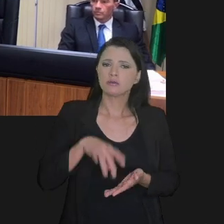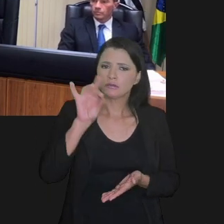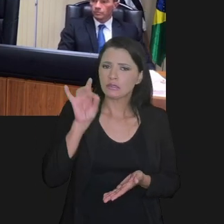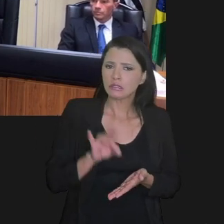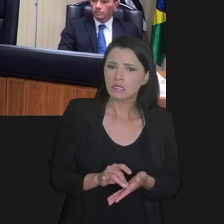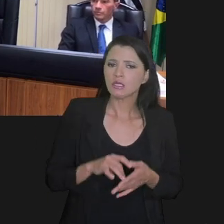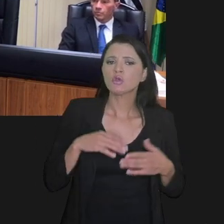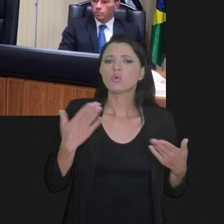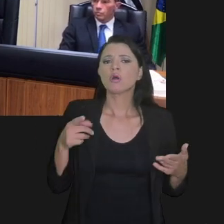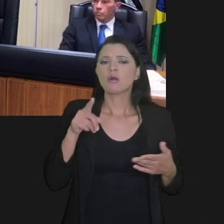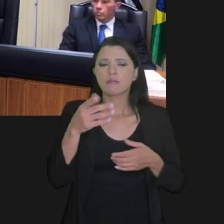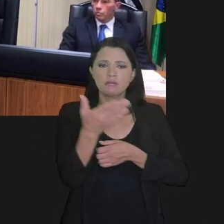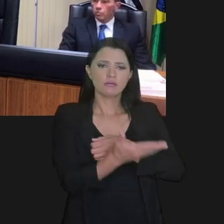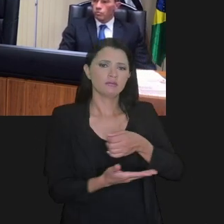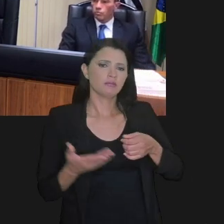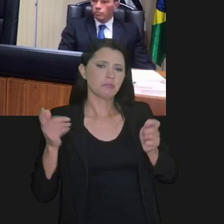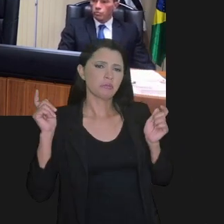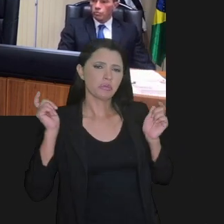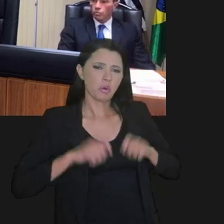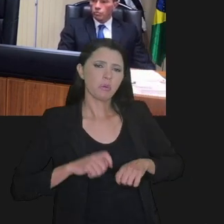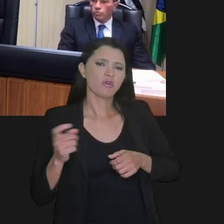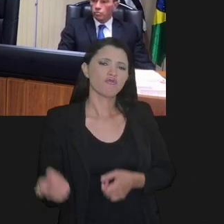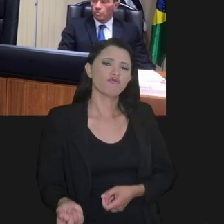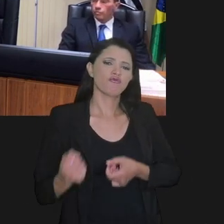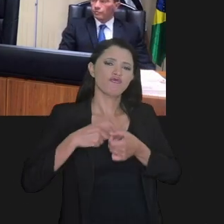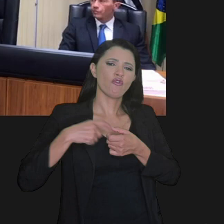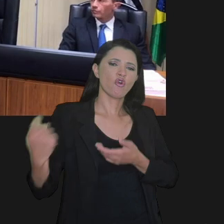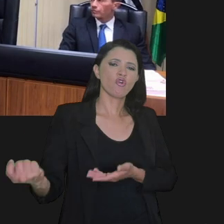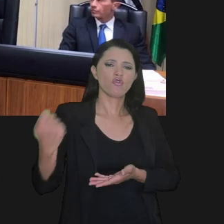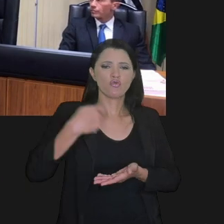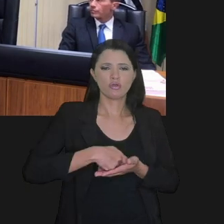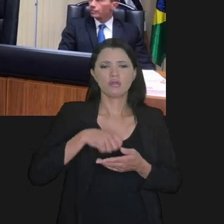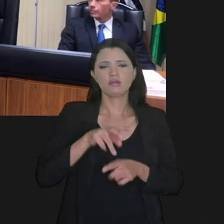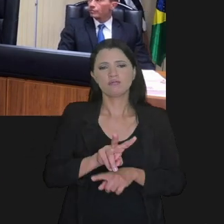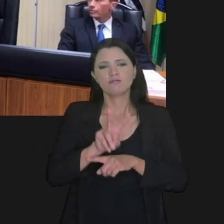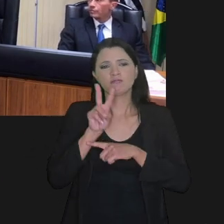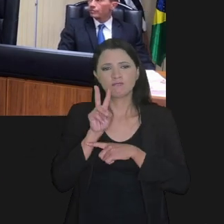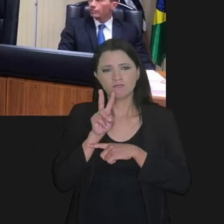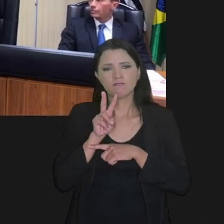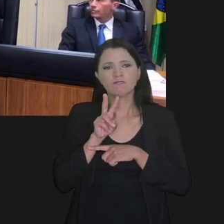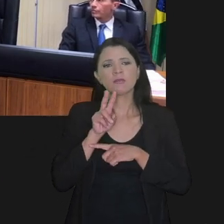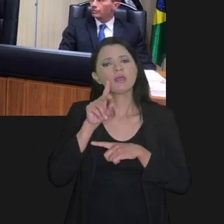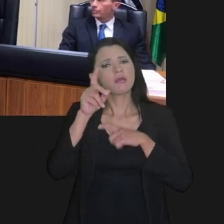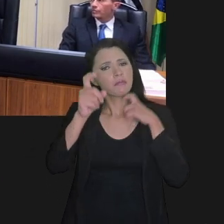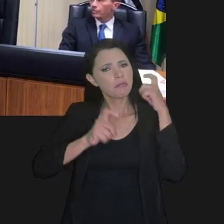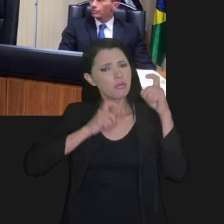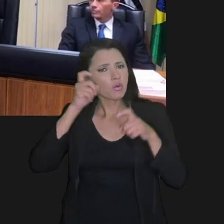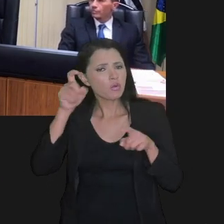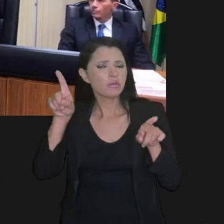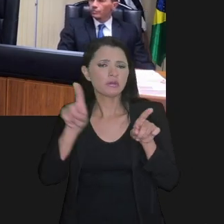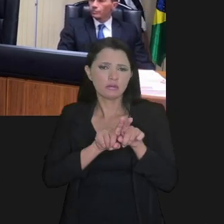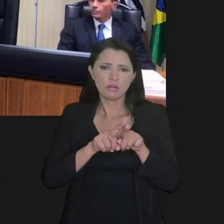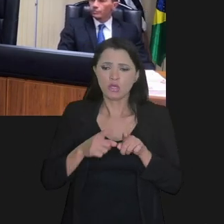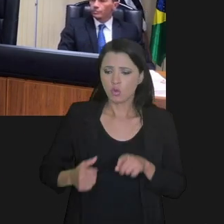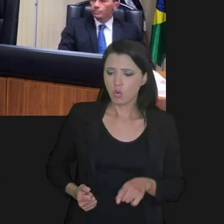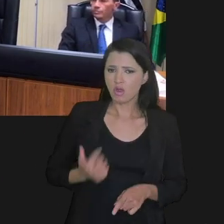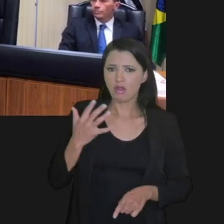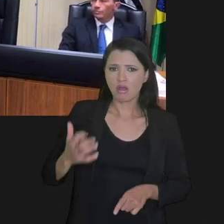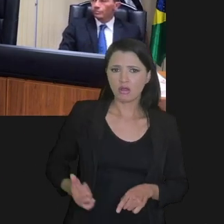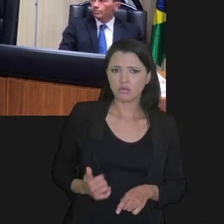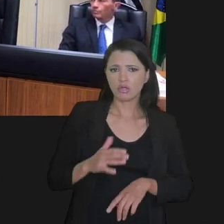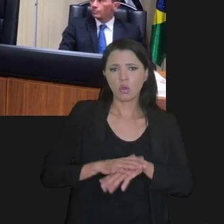a cobrança eficiente é aquela que se pauta pelo potencial de recuperabilidade do crédito tributário, que se